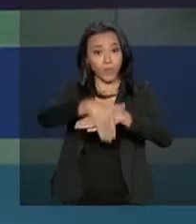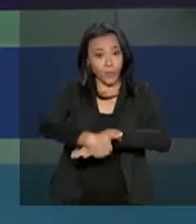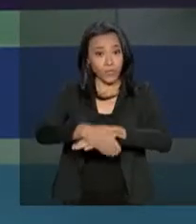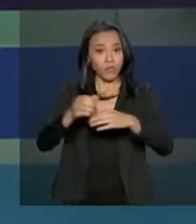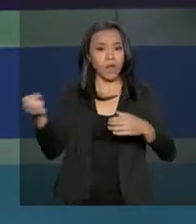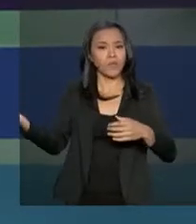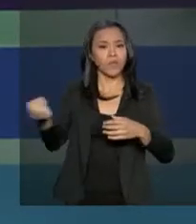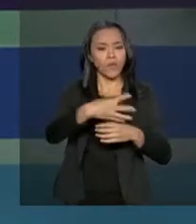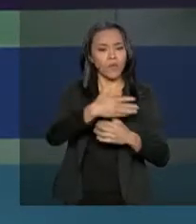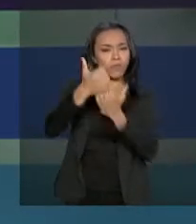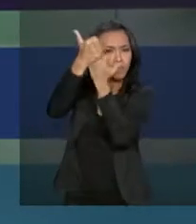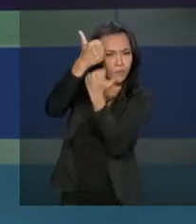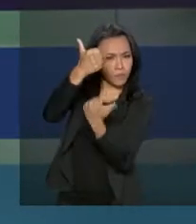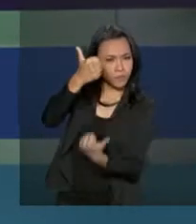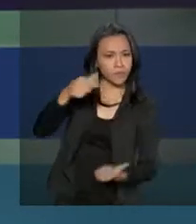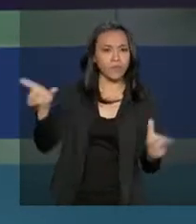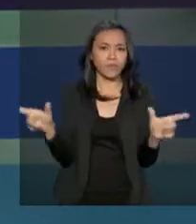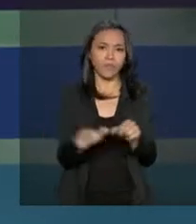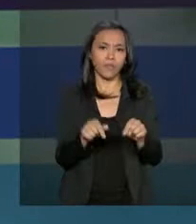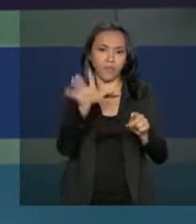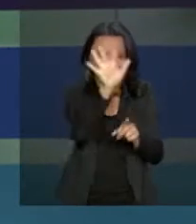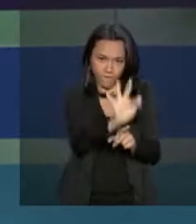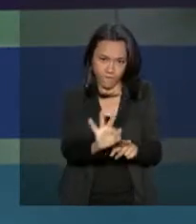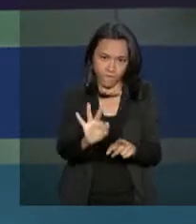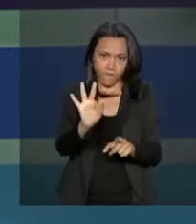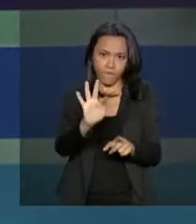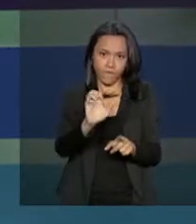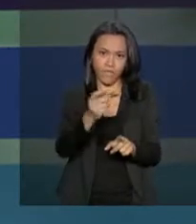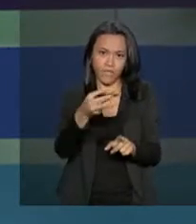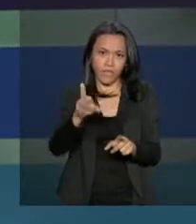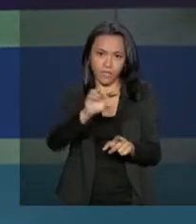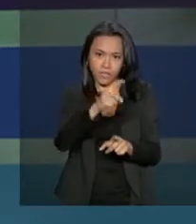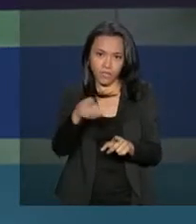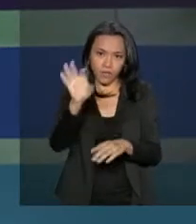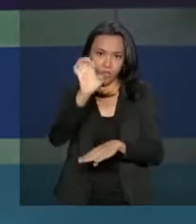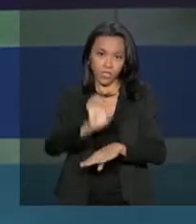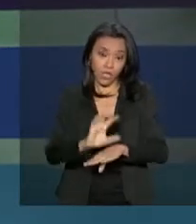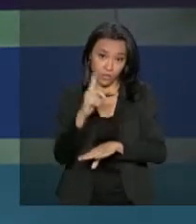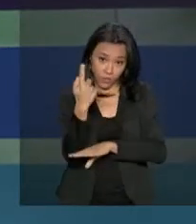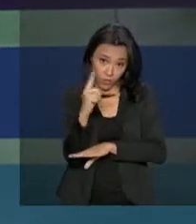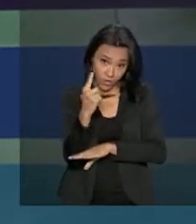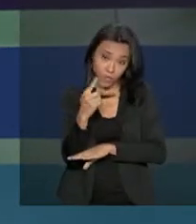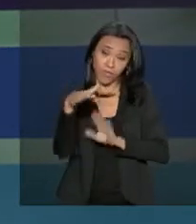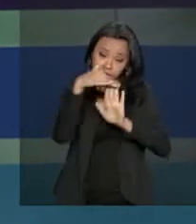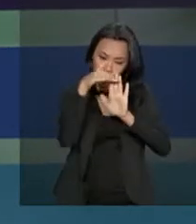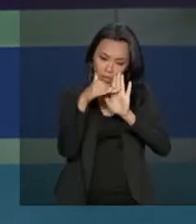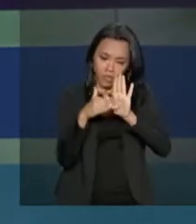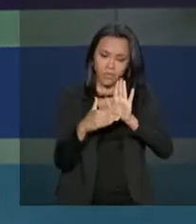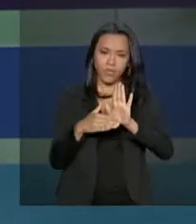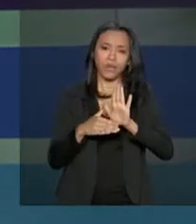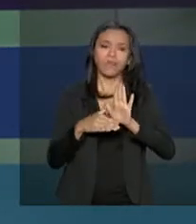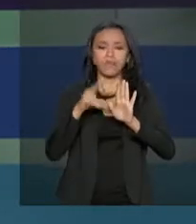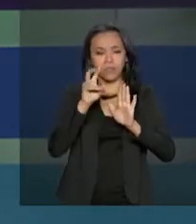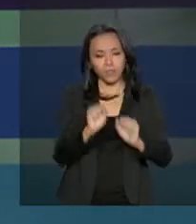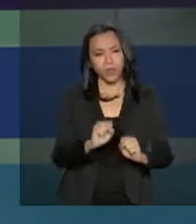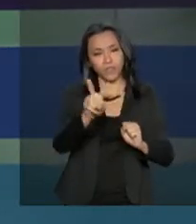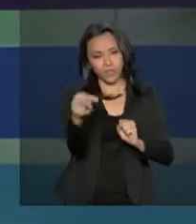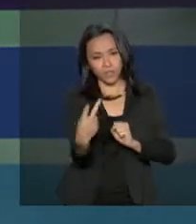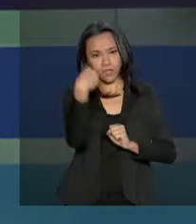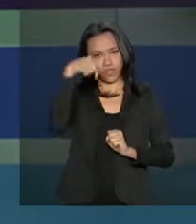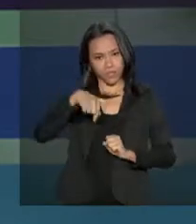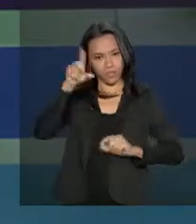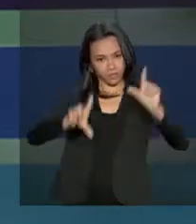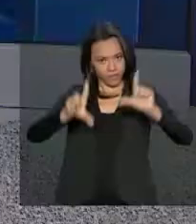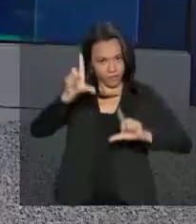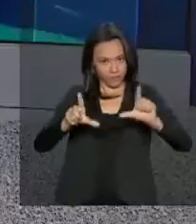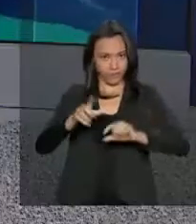Federação das Indústrias do Estado de Goiás. Toda essa programação do dia do presidente Michel Temer, você acompanha aqui com a gente ao